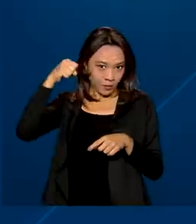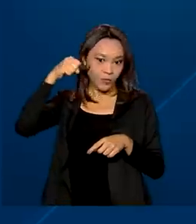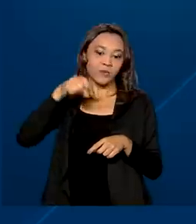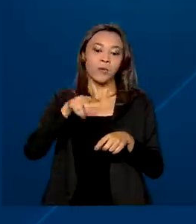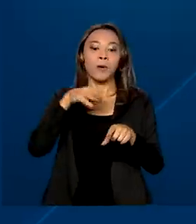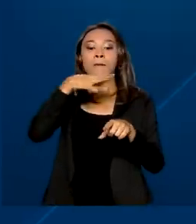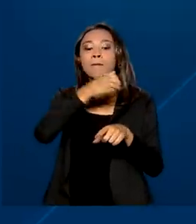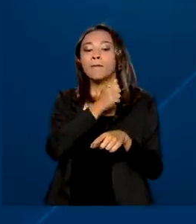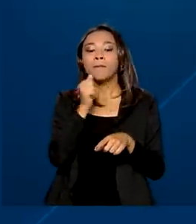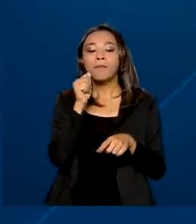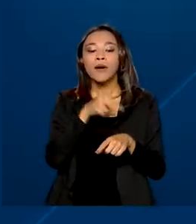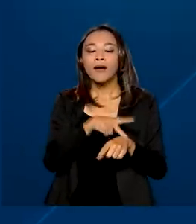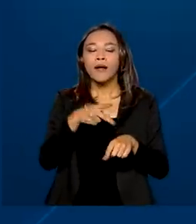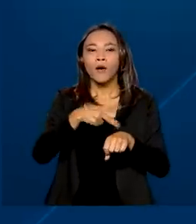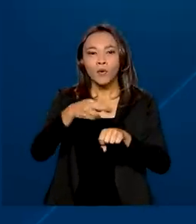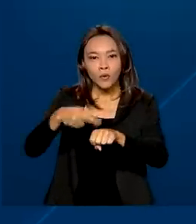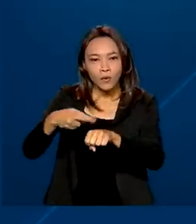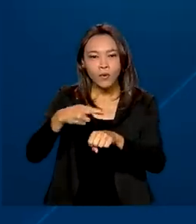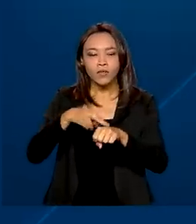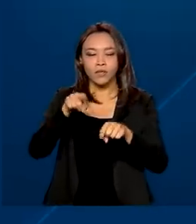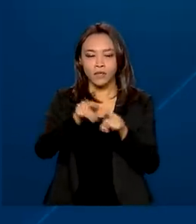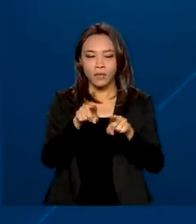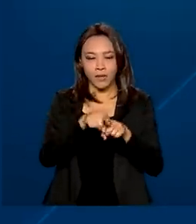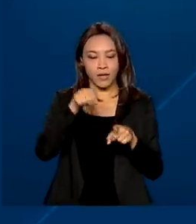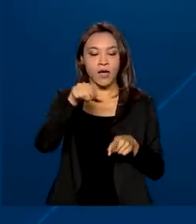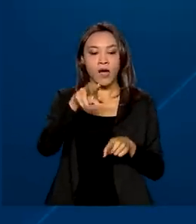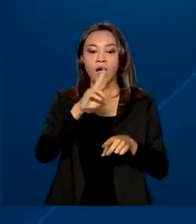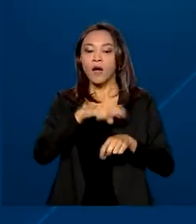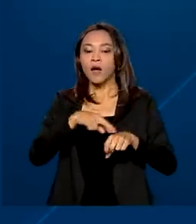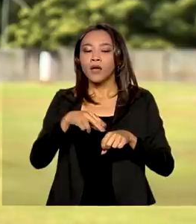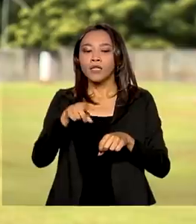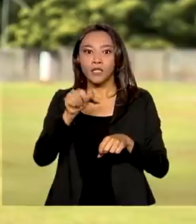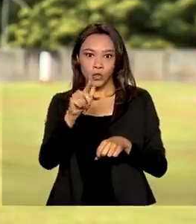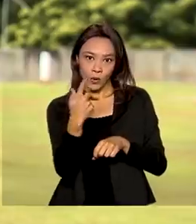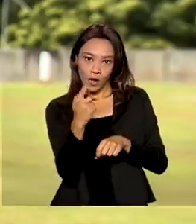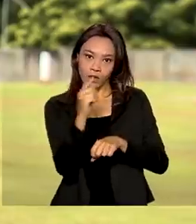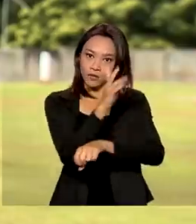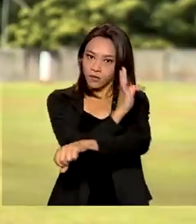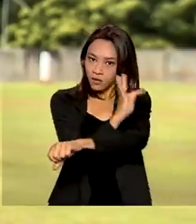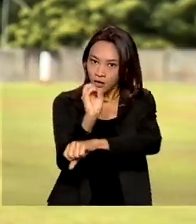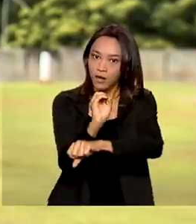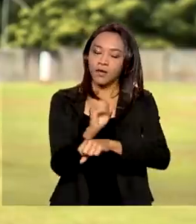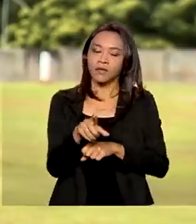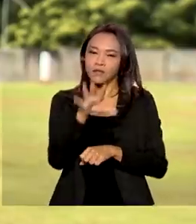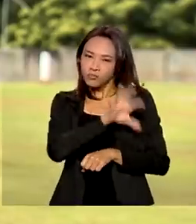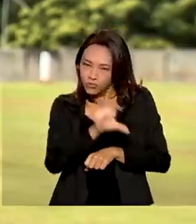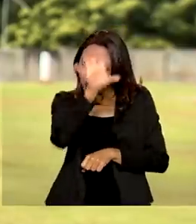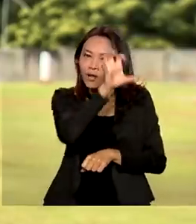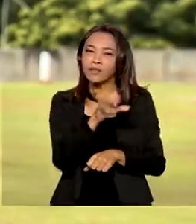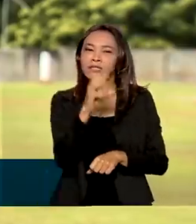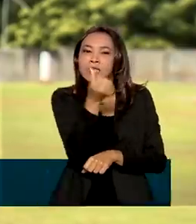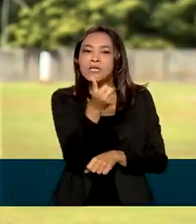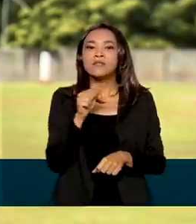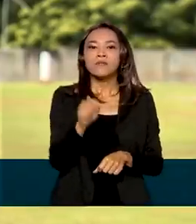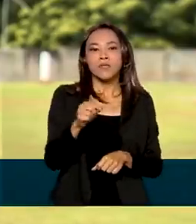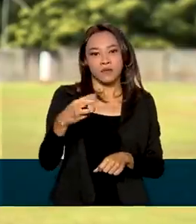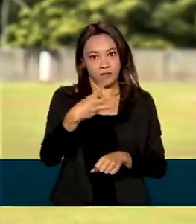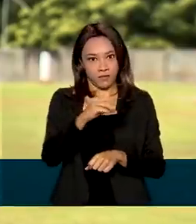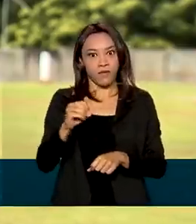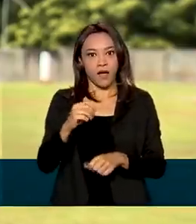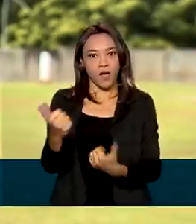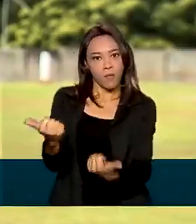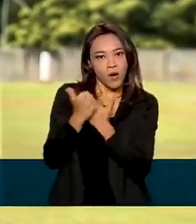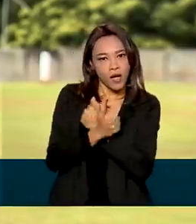Pará, Rondônia, Roraima, Tocantins e Goiás. Cerca de 6 mil profissionais vão atuar na prevenção,